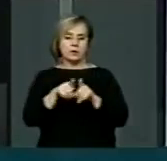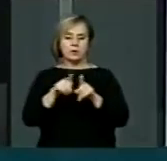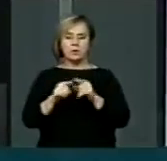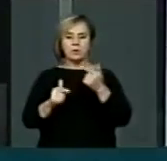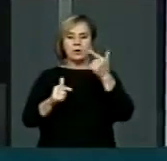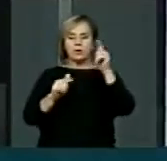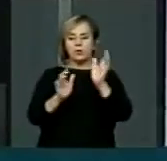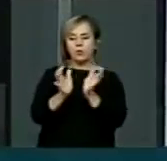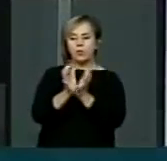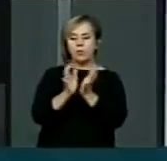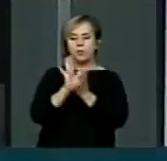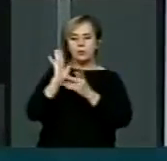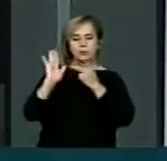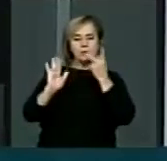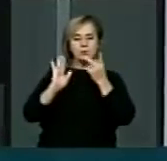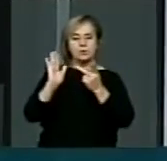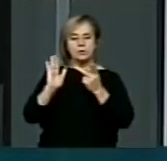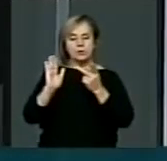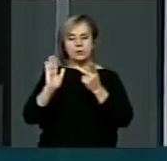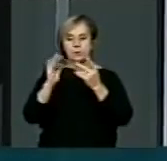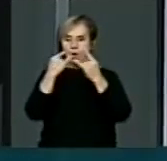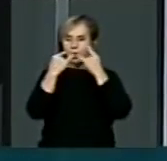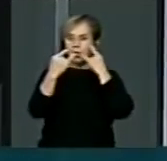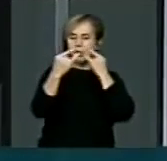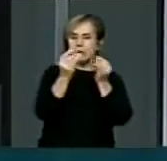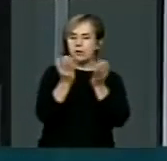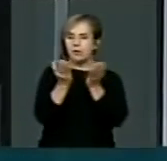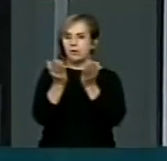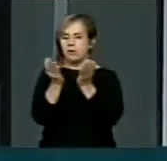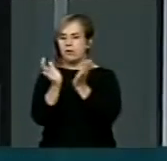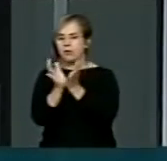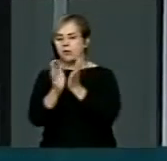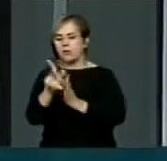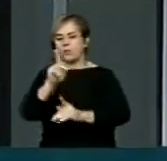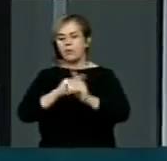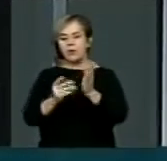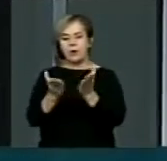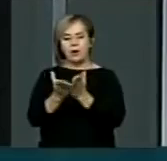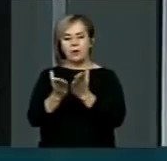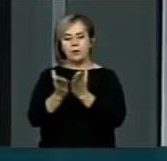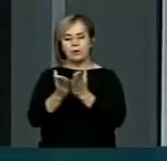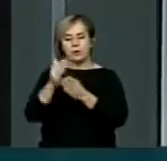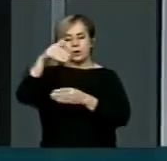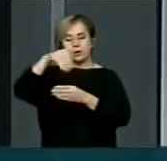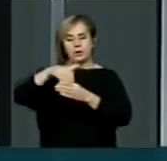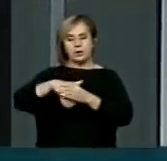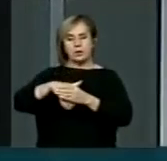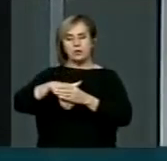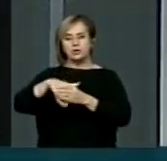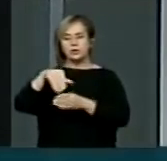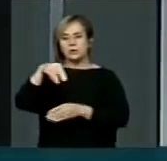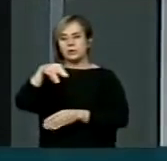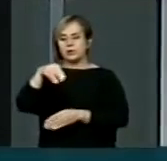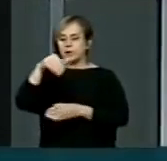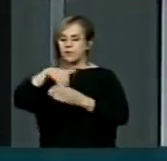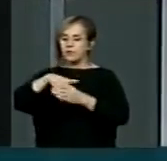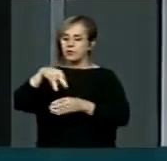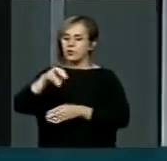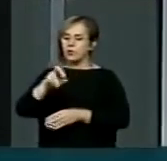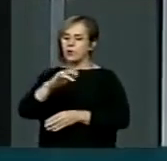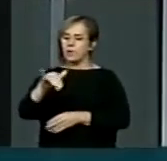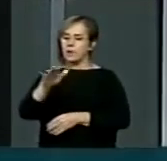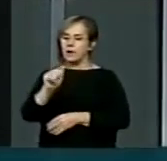o outro candidato serviria para atrair o eleitor evangélico, que na última eleição votou em peso em Marina Silva, segundo a matéria aqui da coluna Holofote,